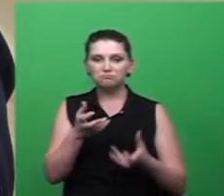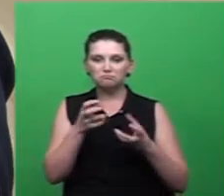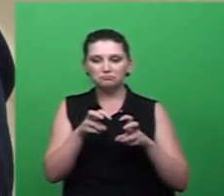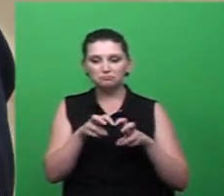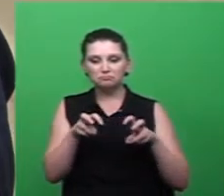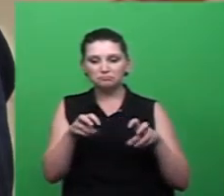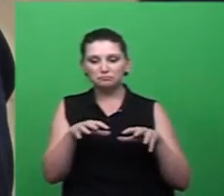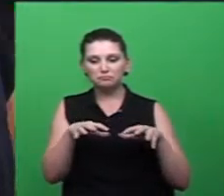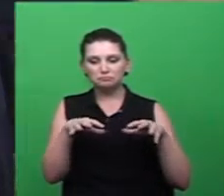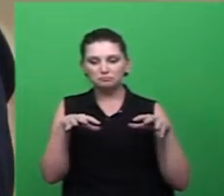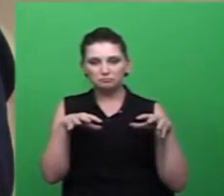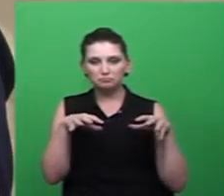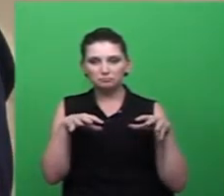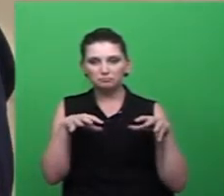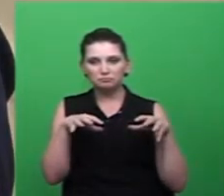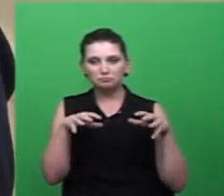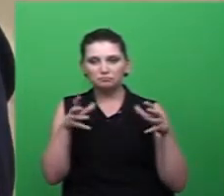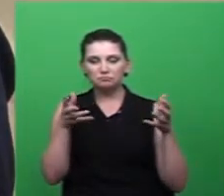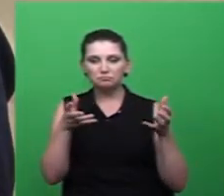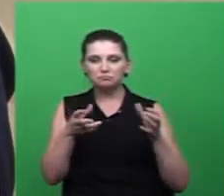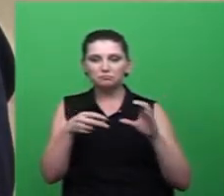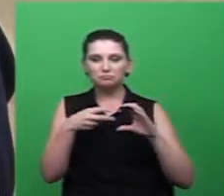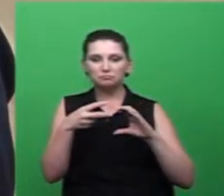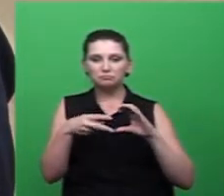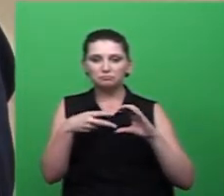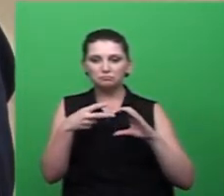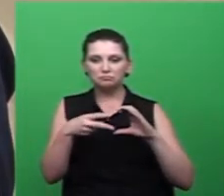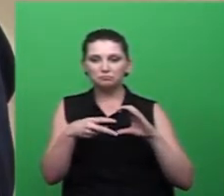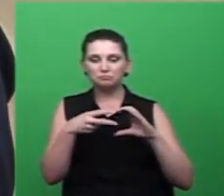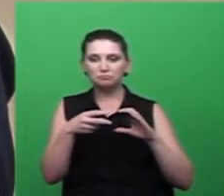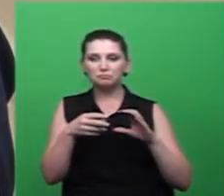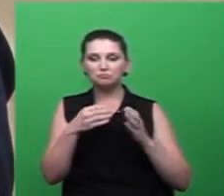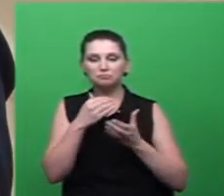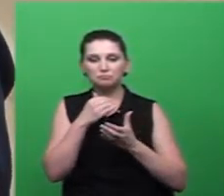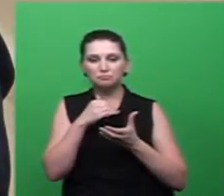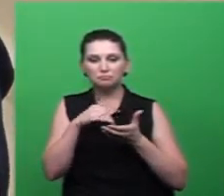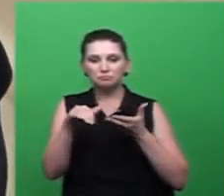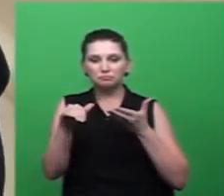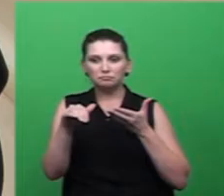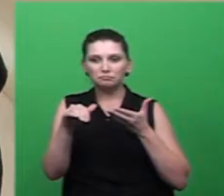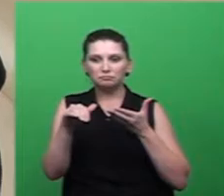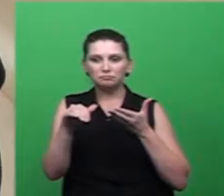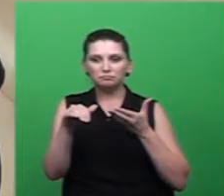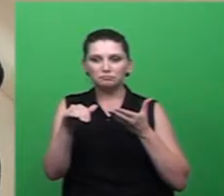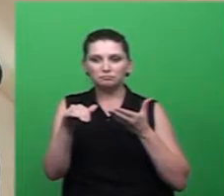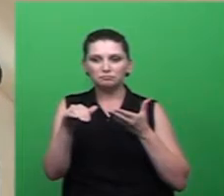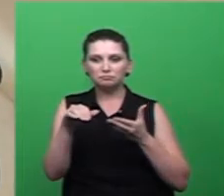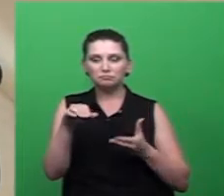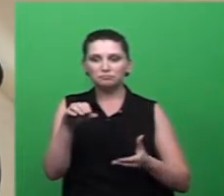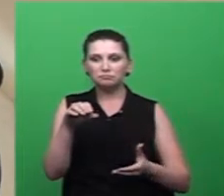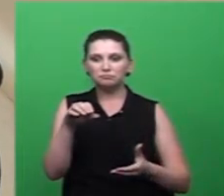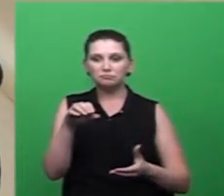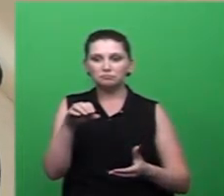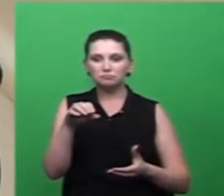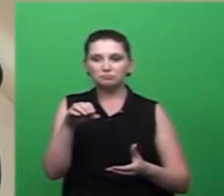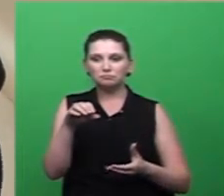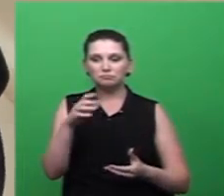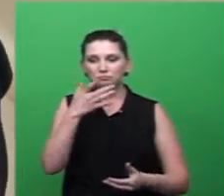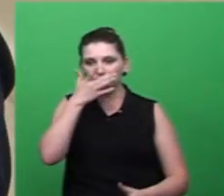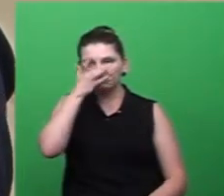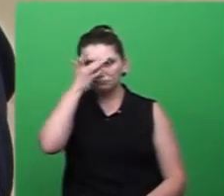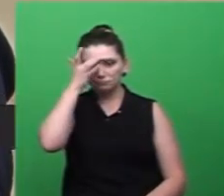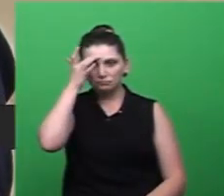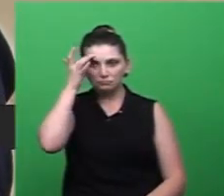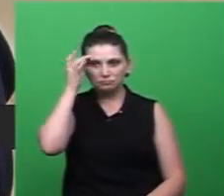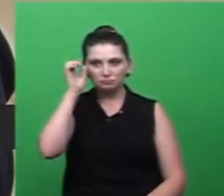mesa ouvir do plenário e, na forma regimental, o envio de expediente ao triatleta